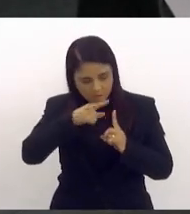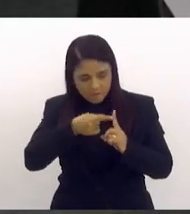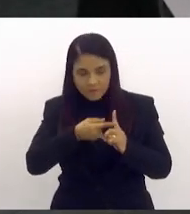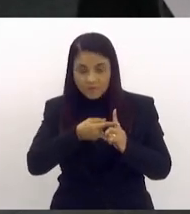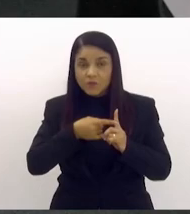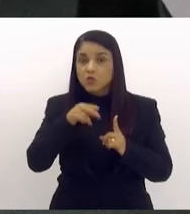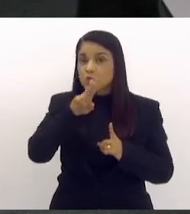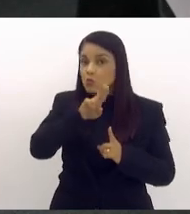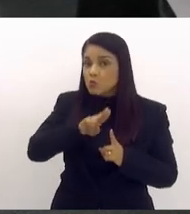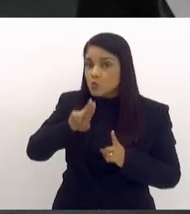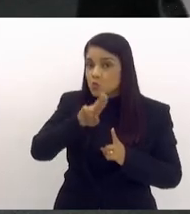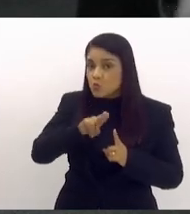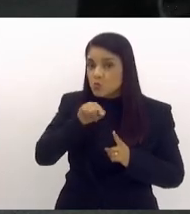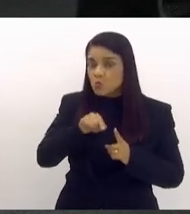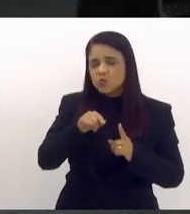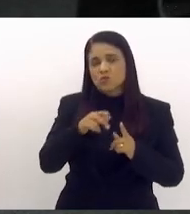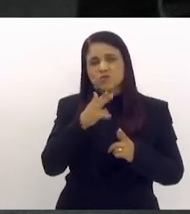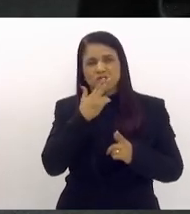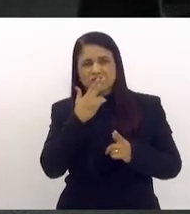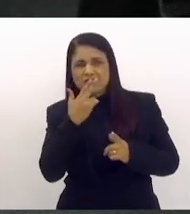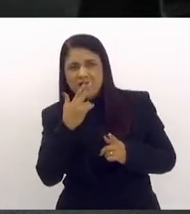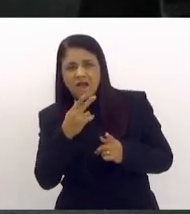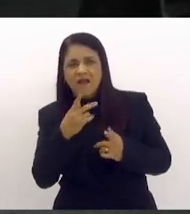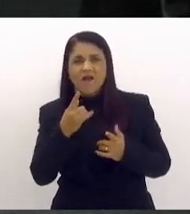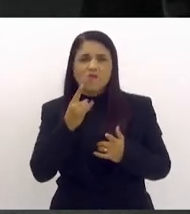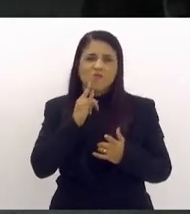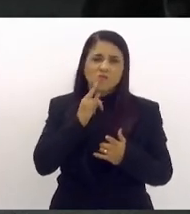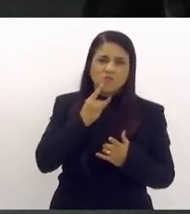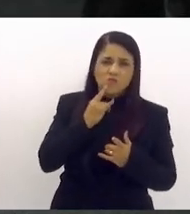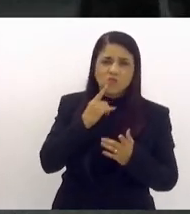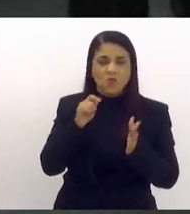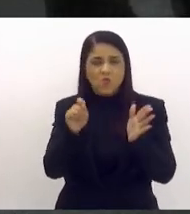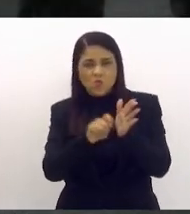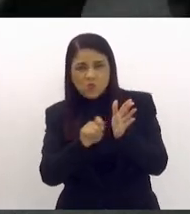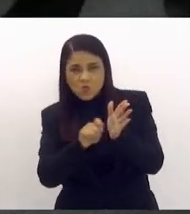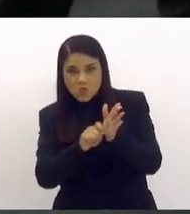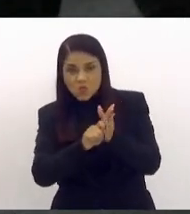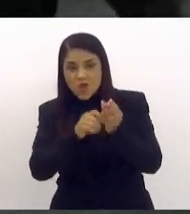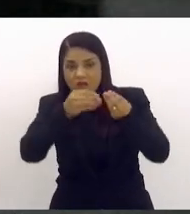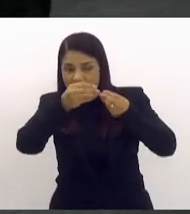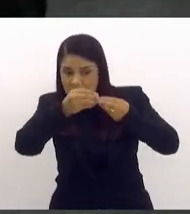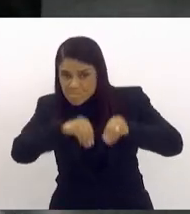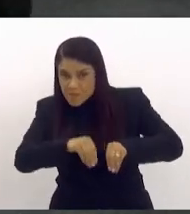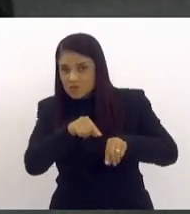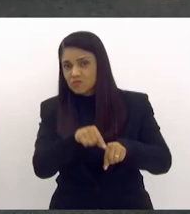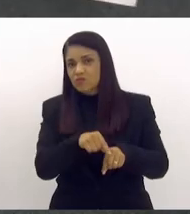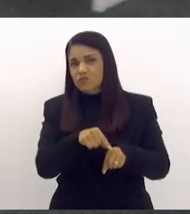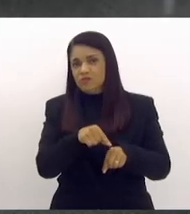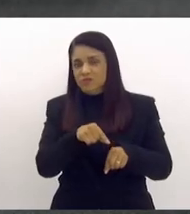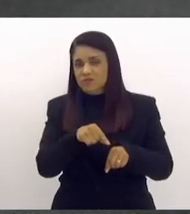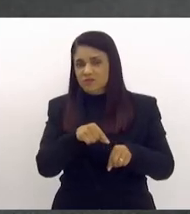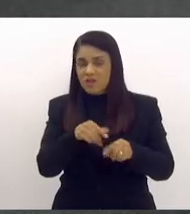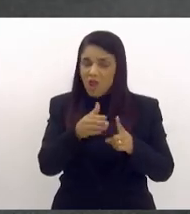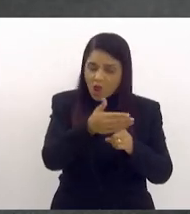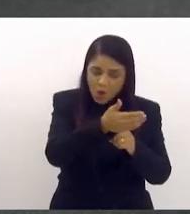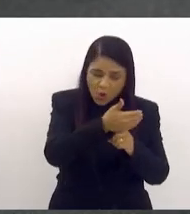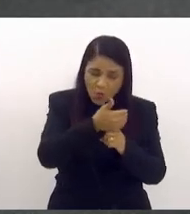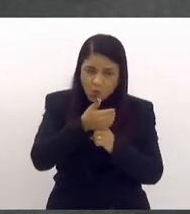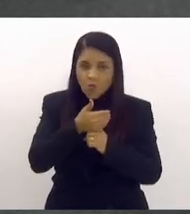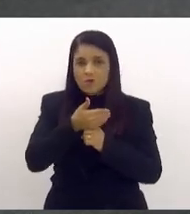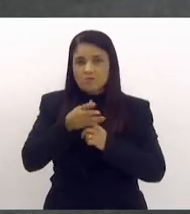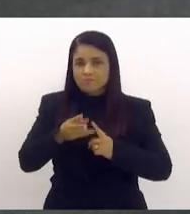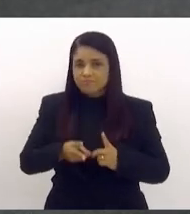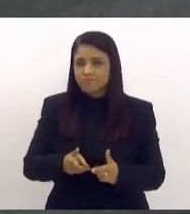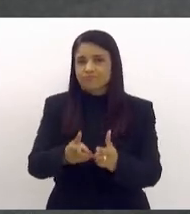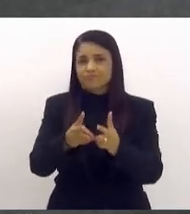quanto o uso de substâncias, seja cigarros ou substâncias ilícitas, faz mal, é justamente a partir desse acolhimento continuado.